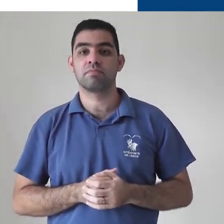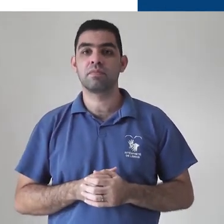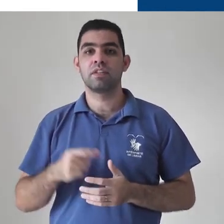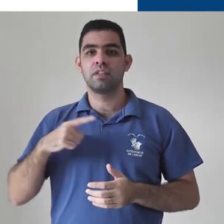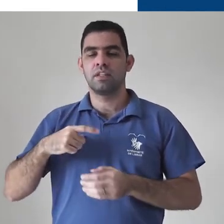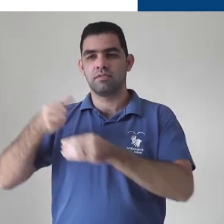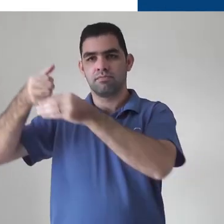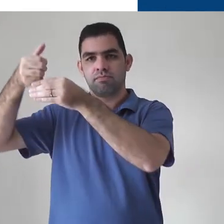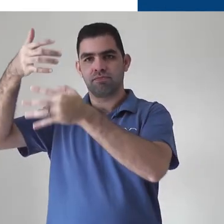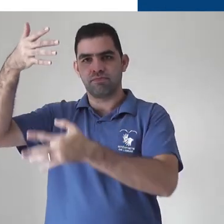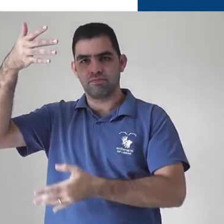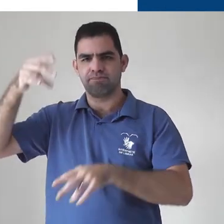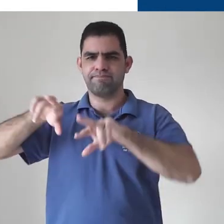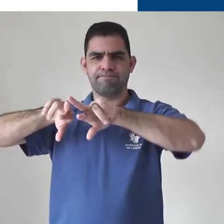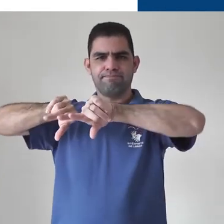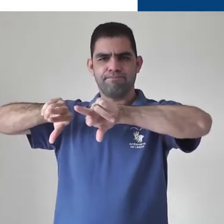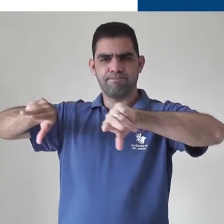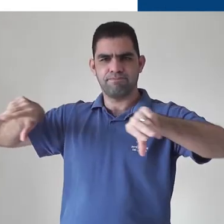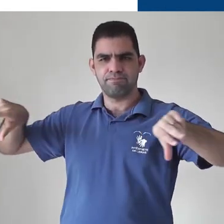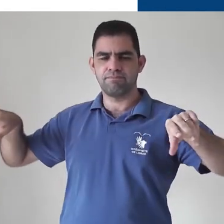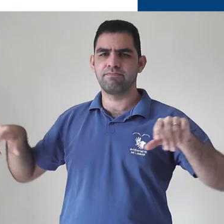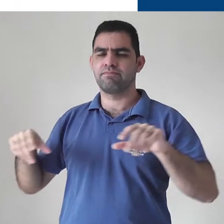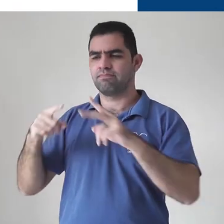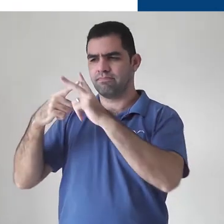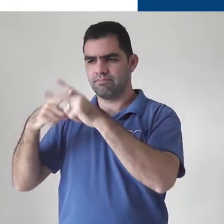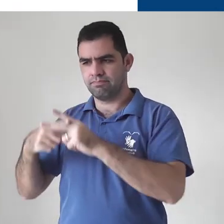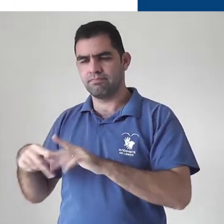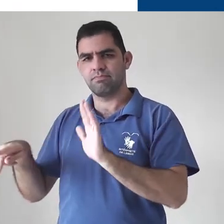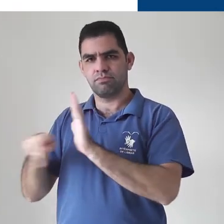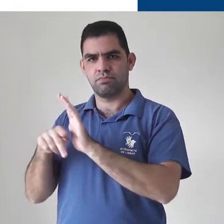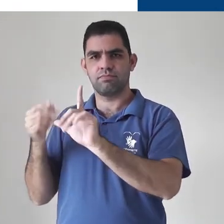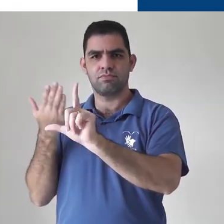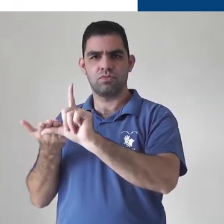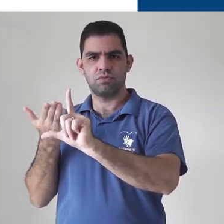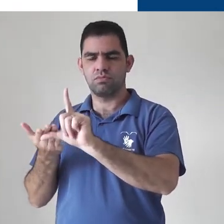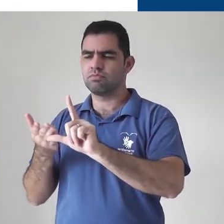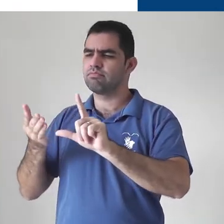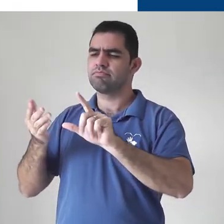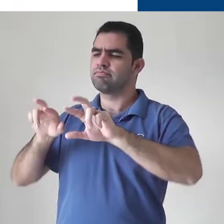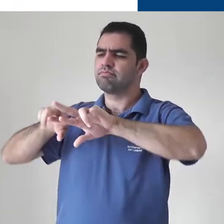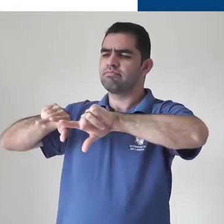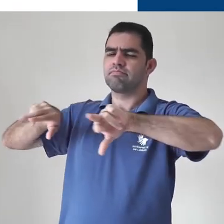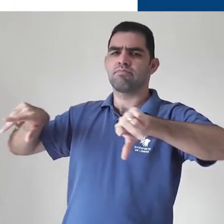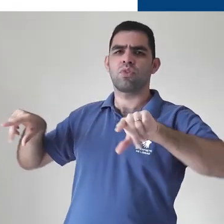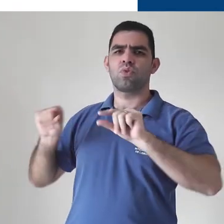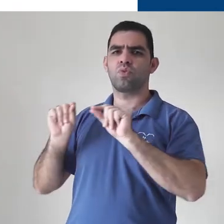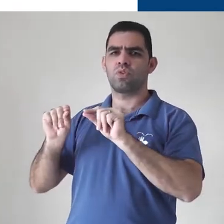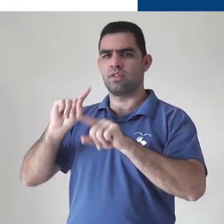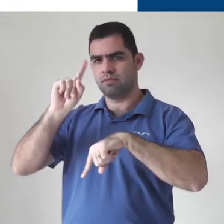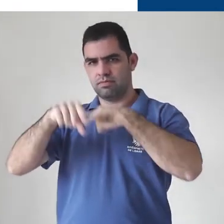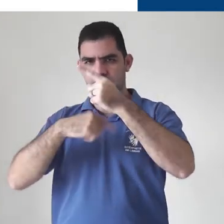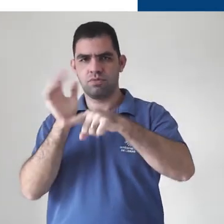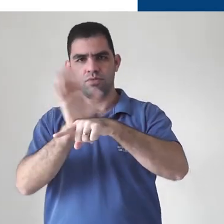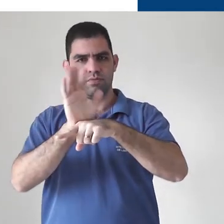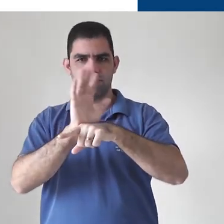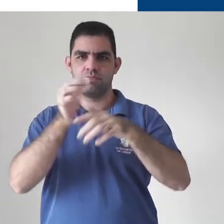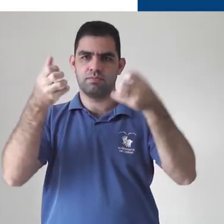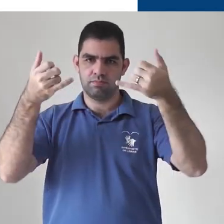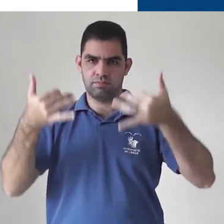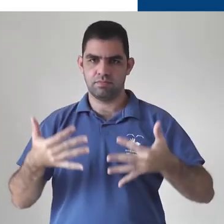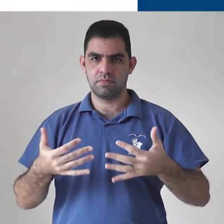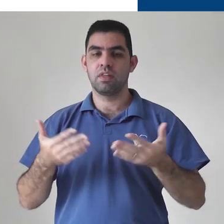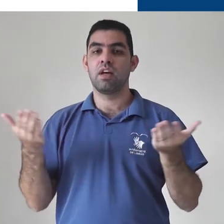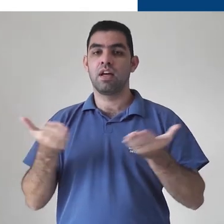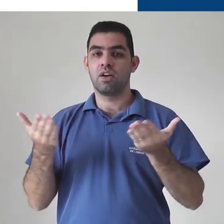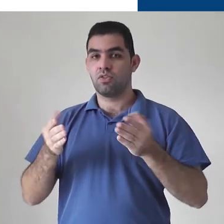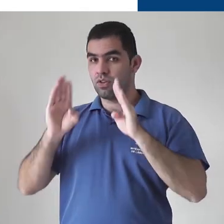Nesse menu você tem acesso a algumas funcionalidades e configurações da plataforma. Em outros vídeos iremos abordar as outras utilidades